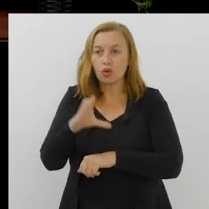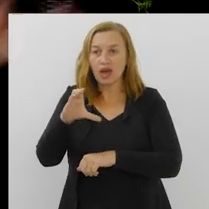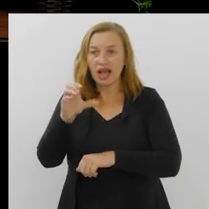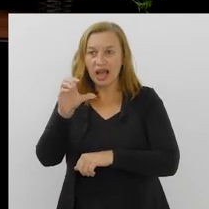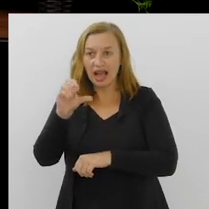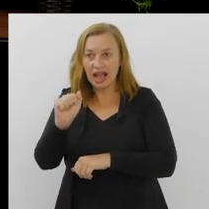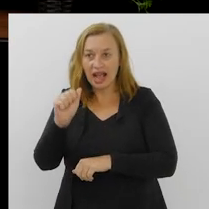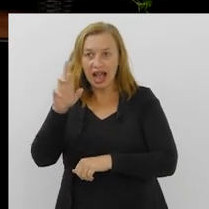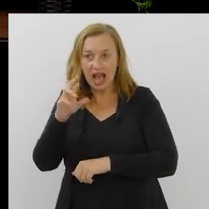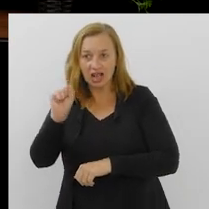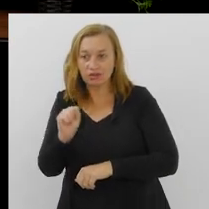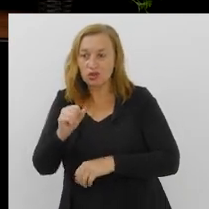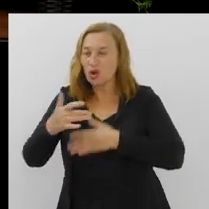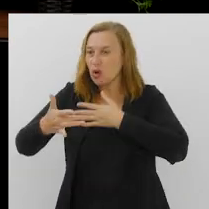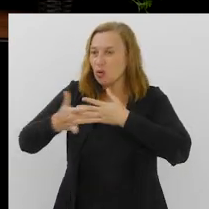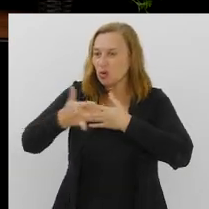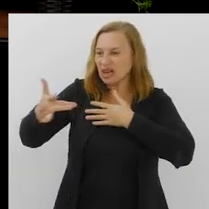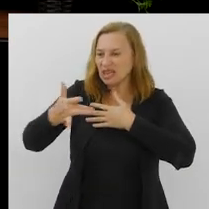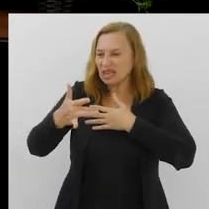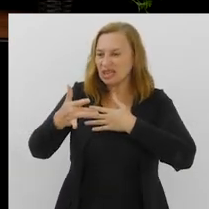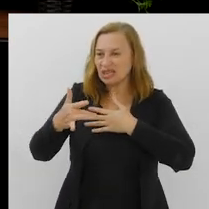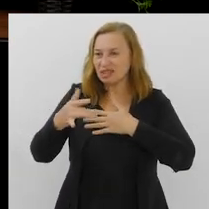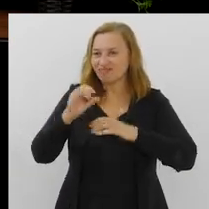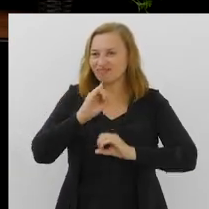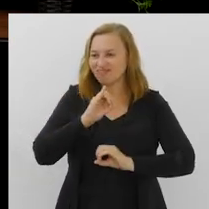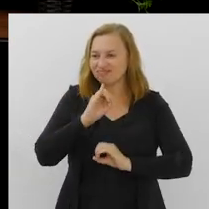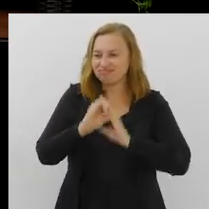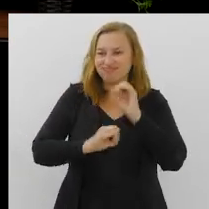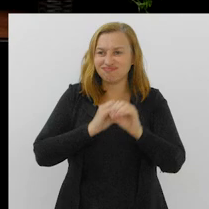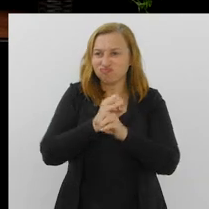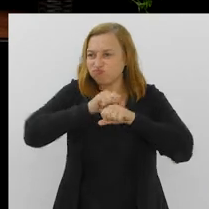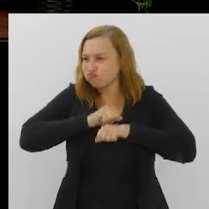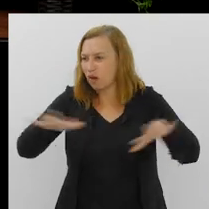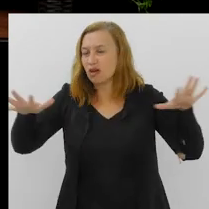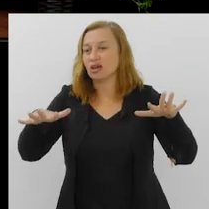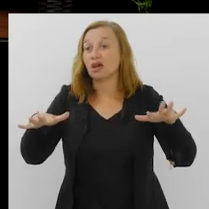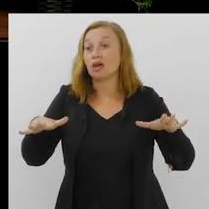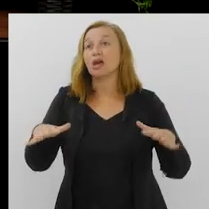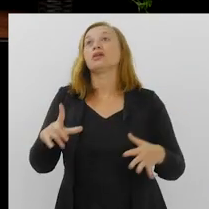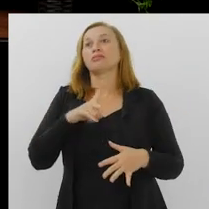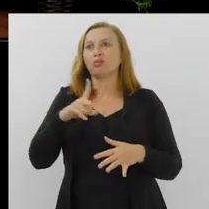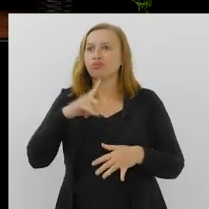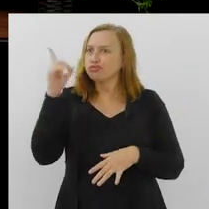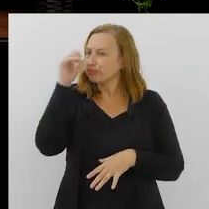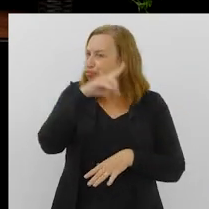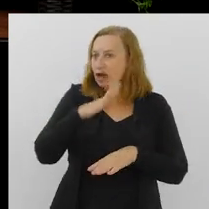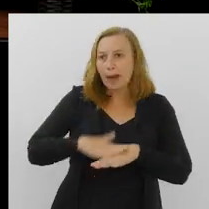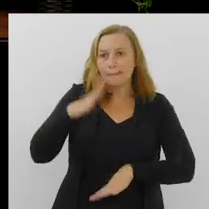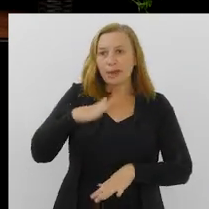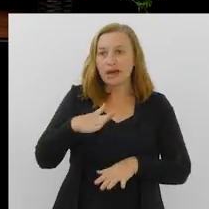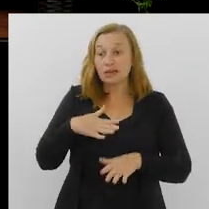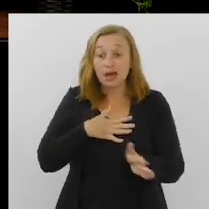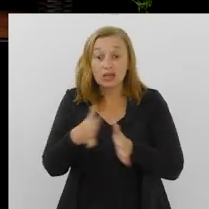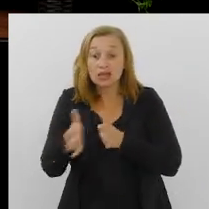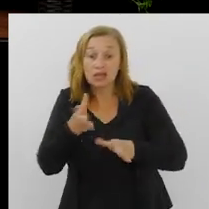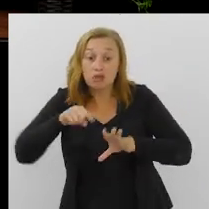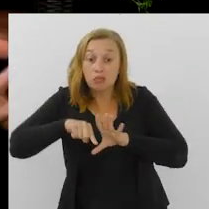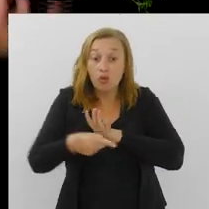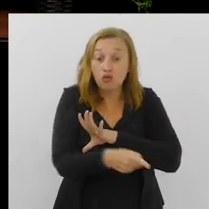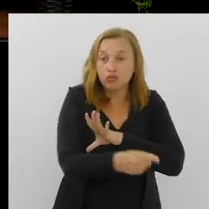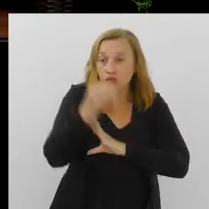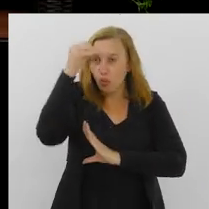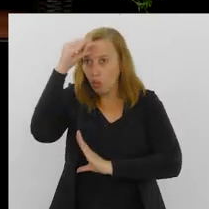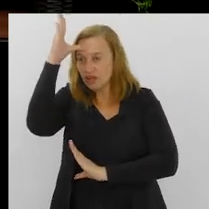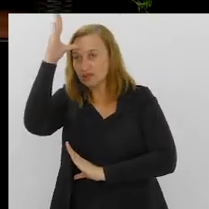o clique está muito, generalizou muito, na verdade. Então, a gente tem uma dificuldade maior em ter acesso profundo ao